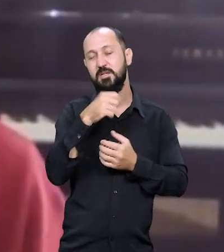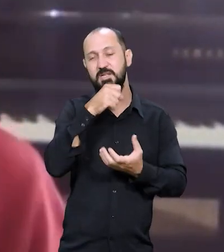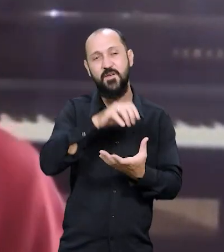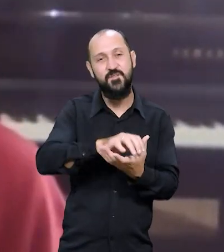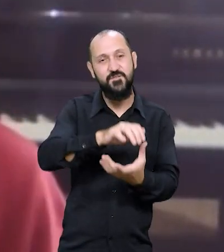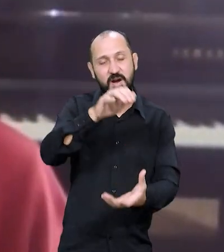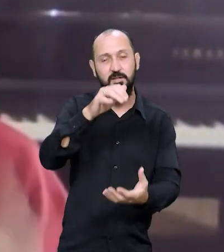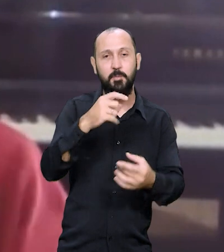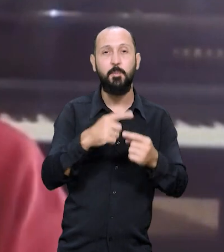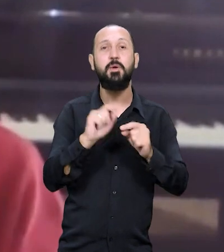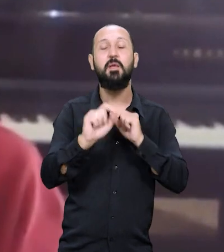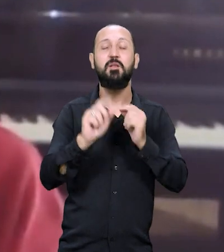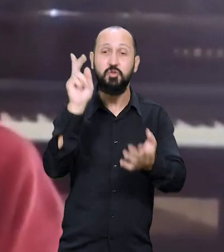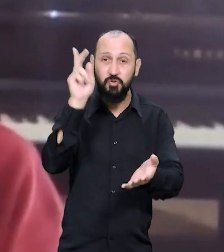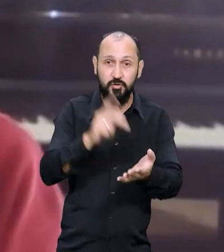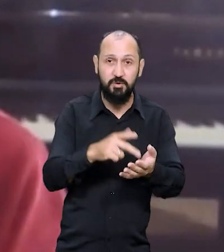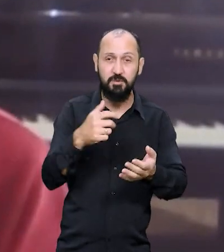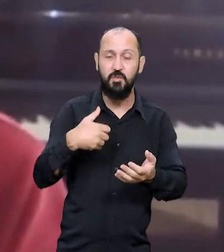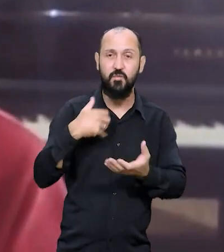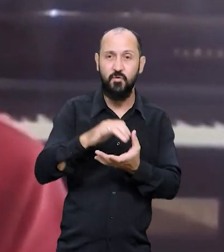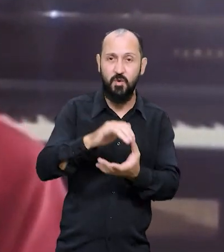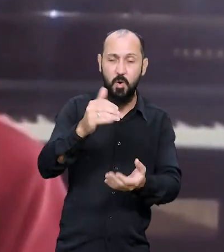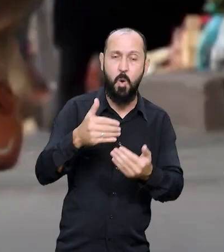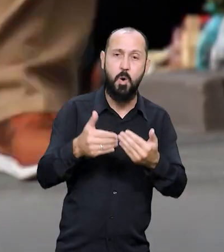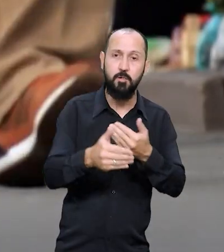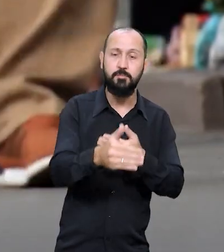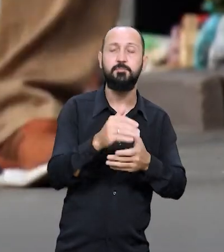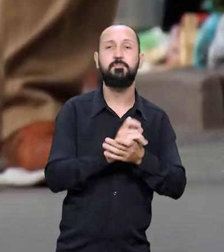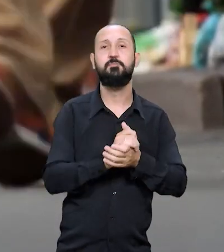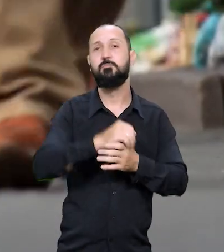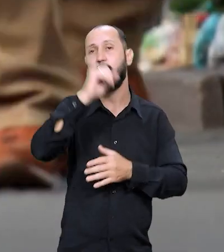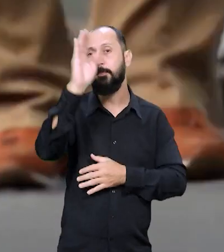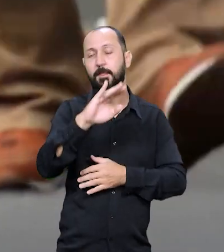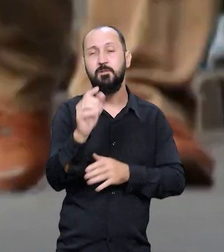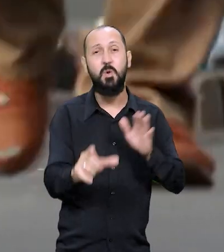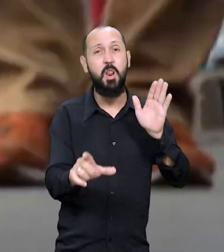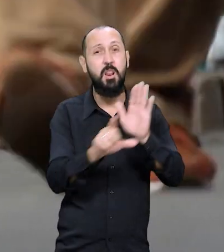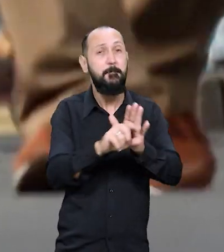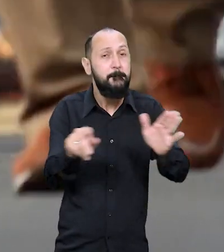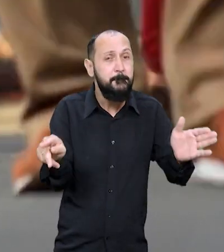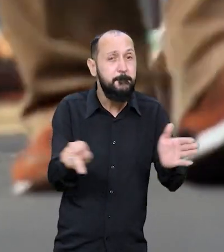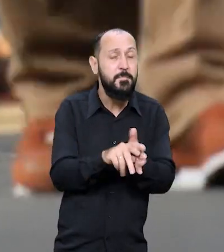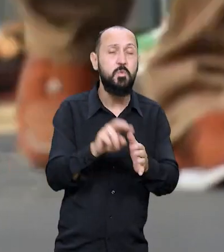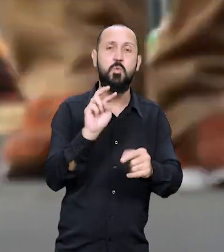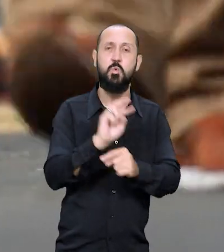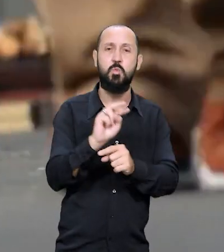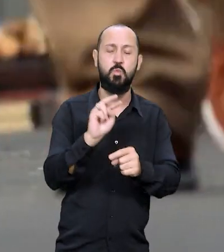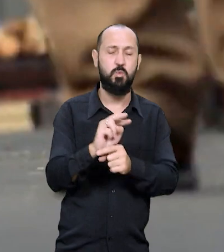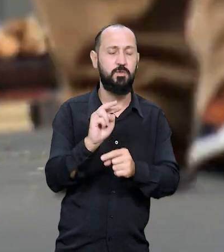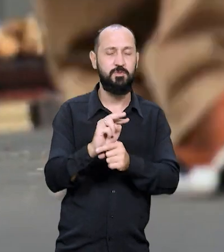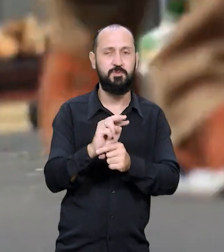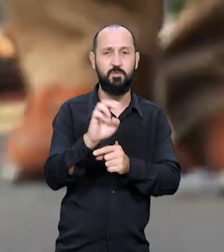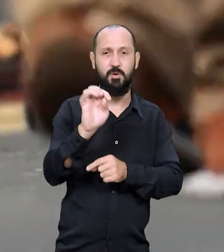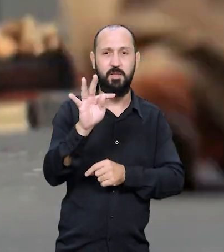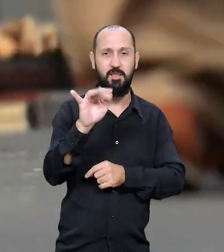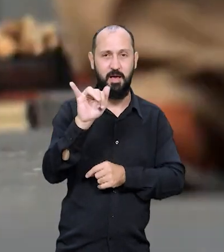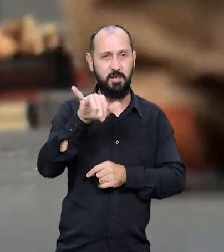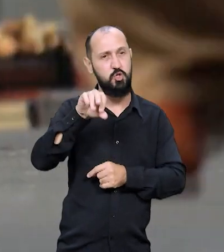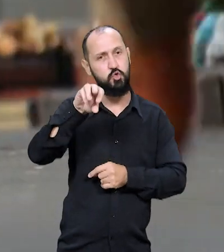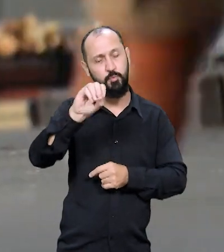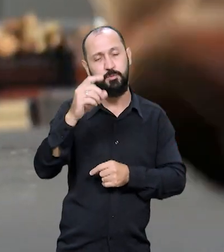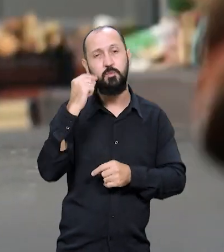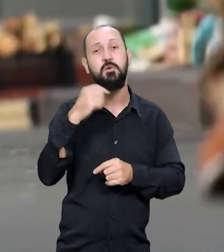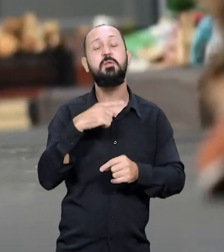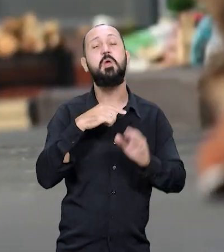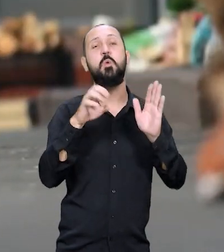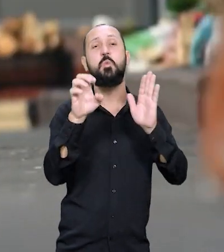envelhecimento, porque o envelhecimento veio para ficar. No Brasil não há uma lei específica que trate do etarismo. O que existe, por